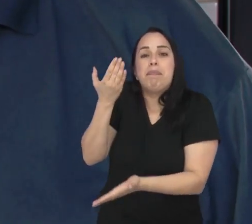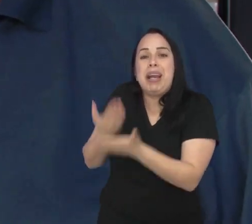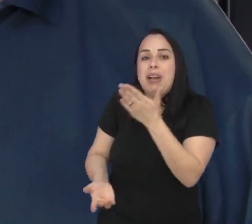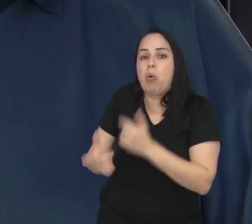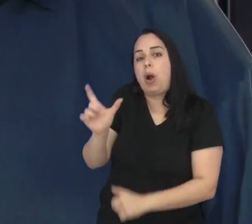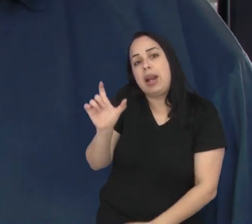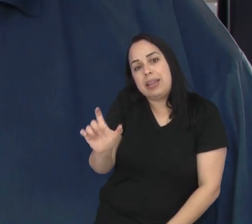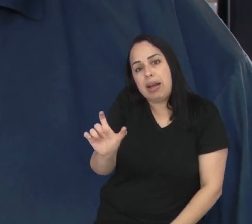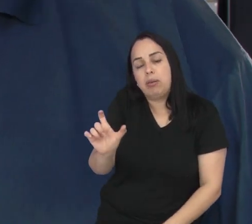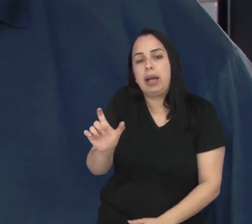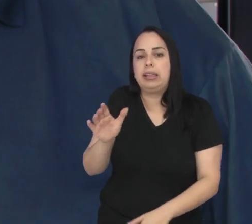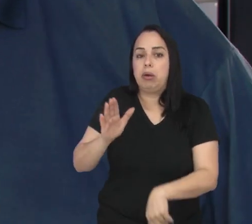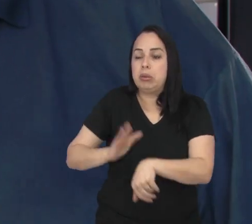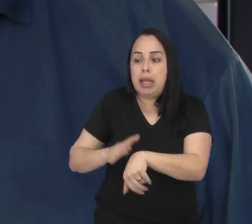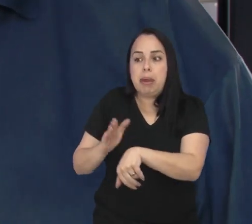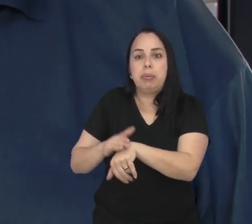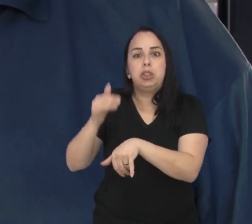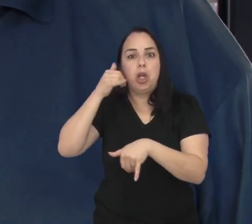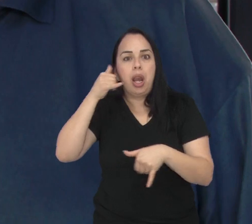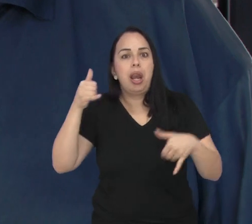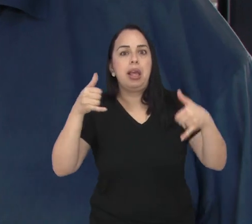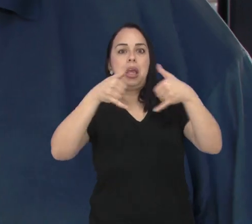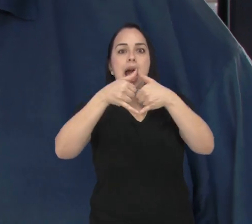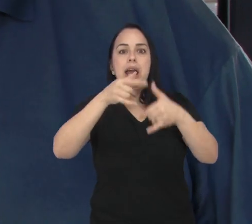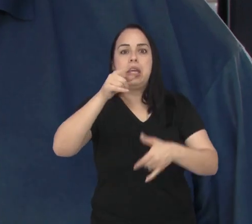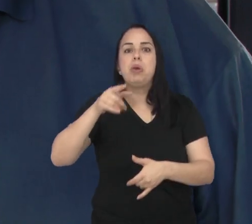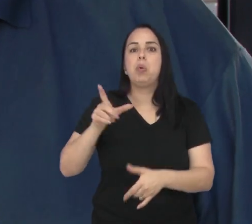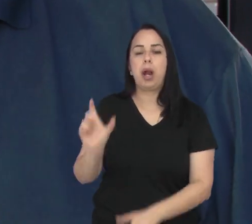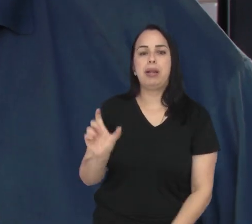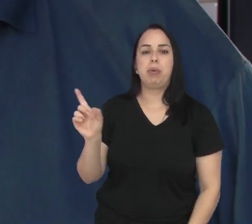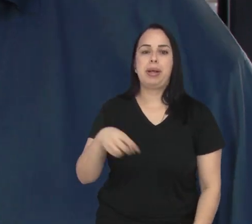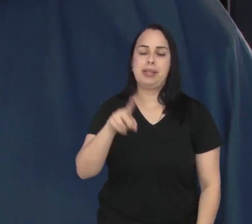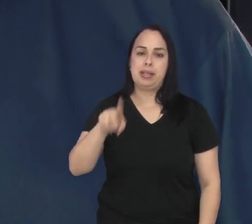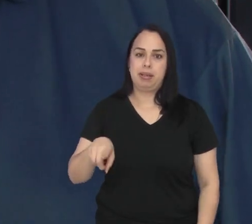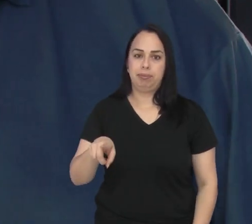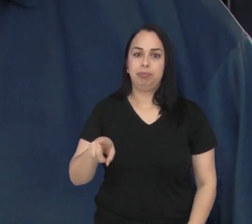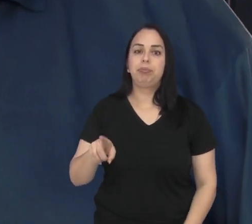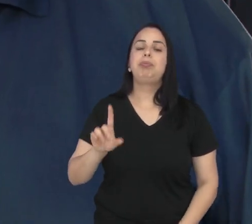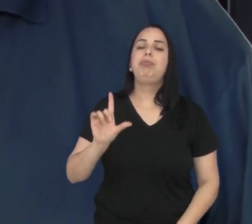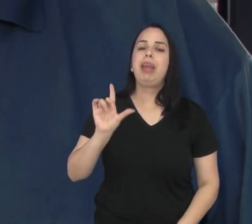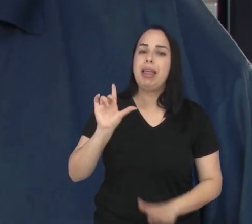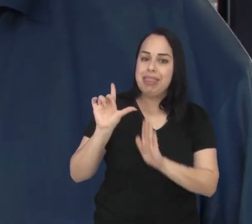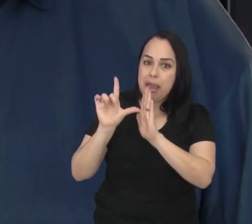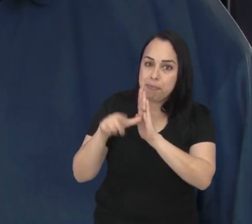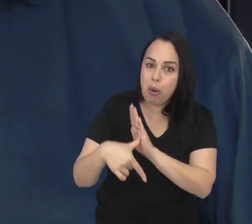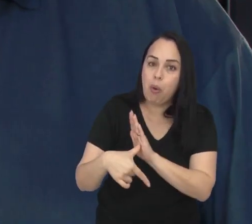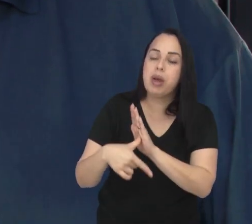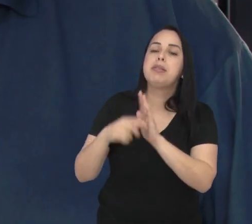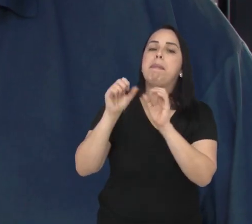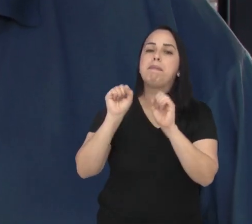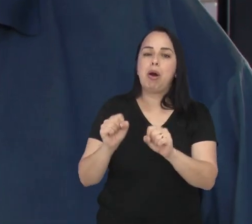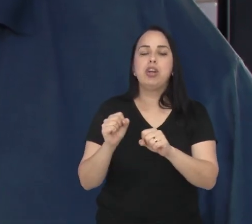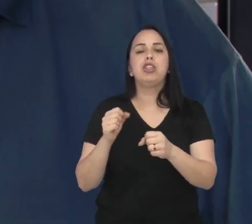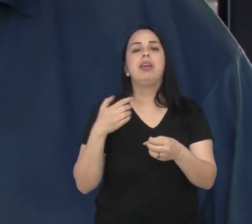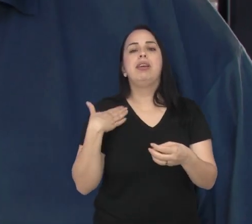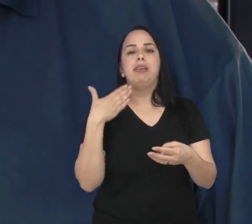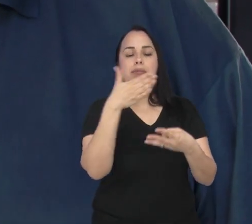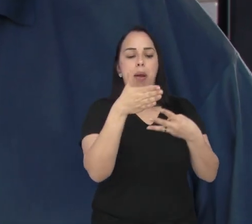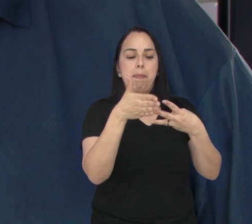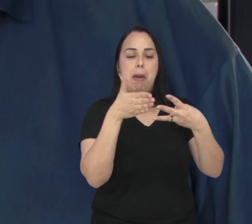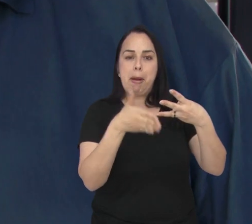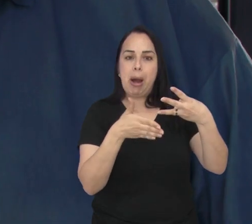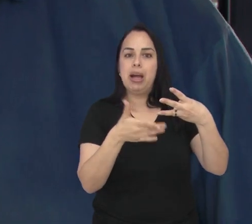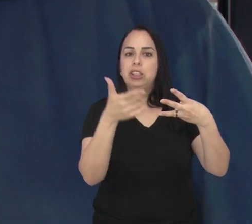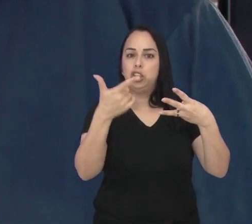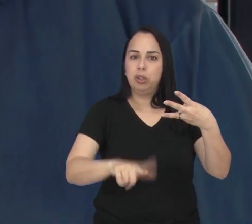pessoa perdeu o cartão de contato, tem um tempo aí para a pessoa poder cancelar o cartão. E após esses 15 minutos, novamente a pessoa pode efetuar mais três